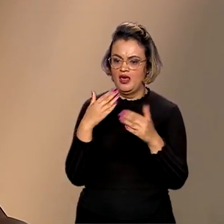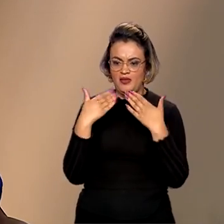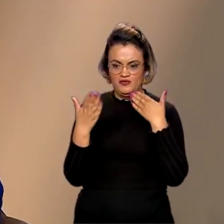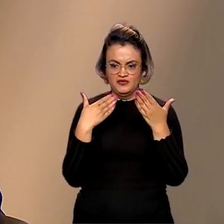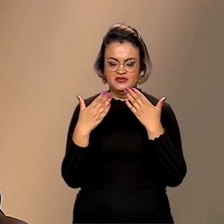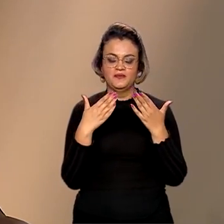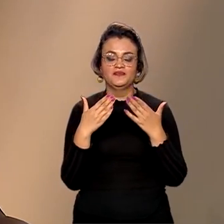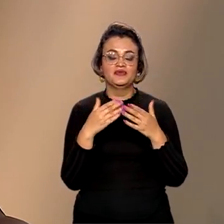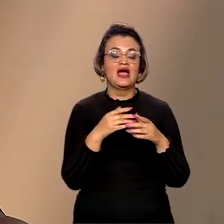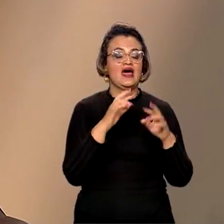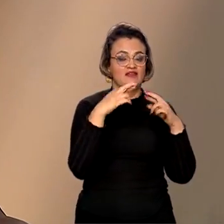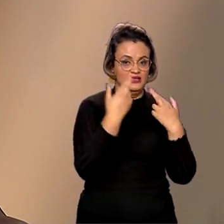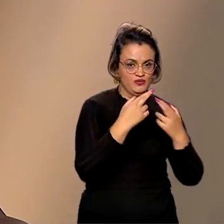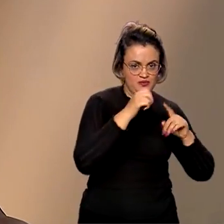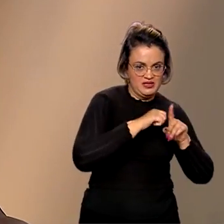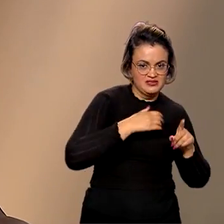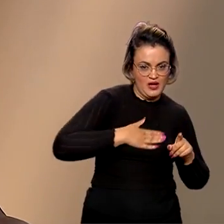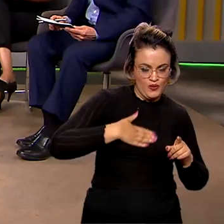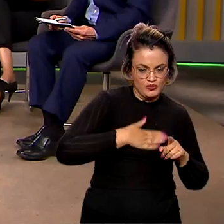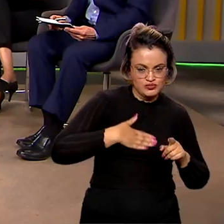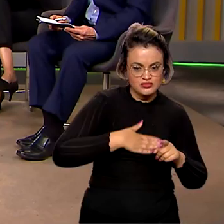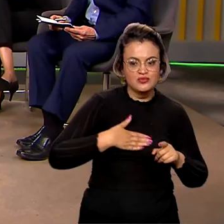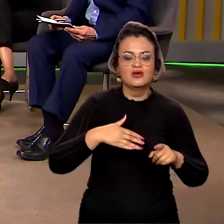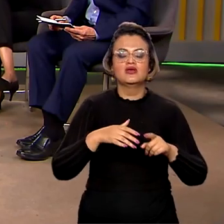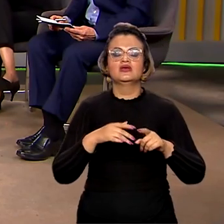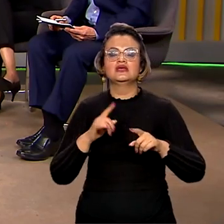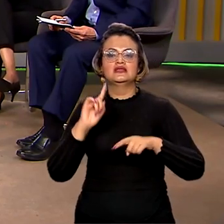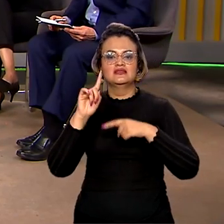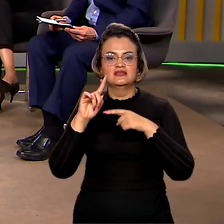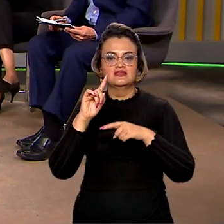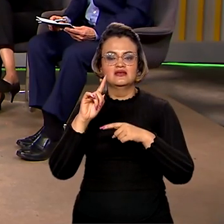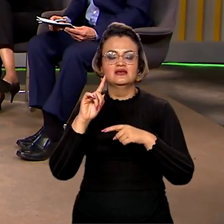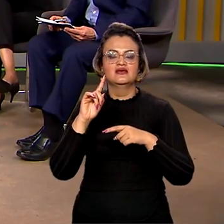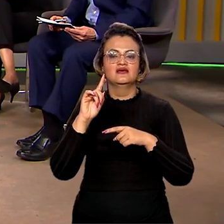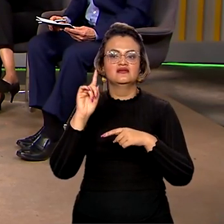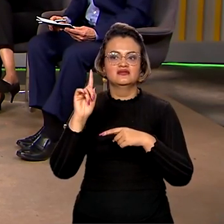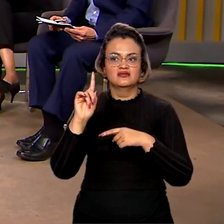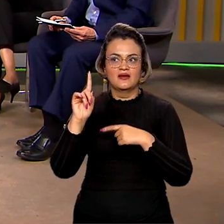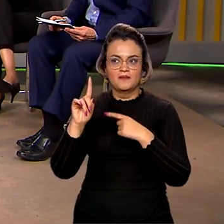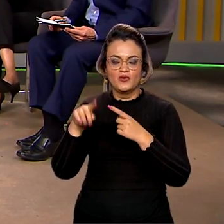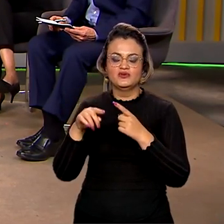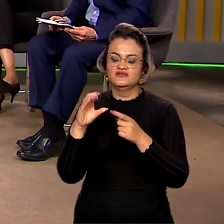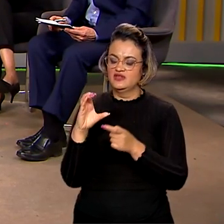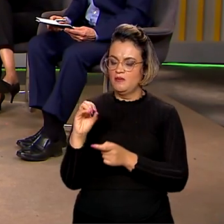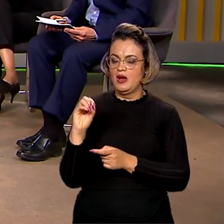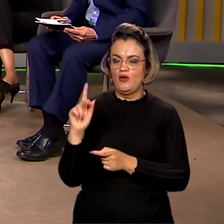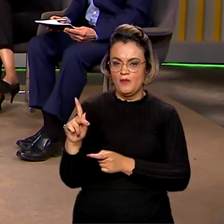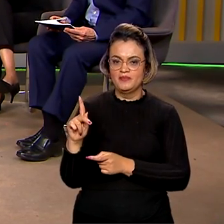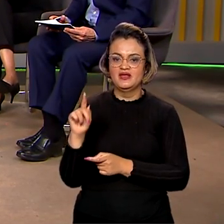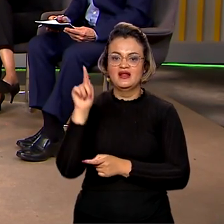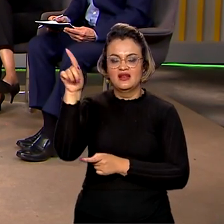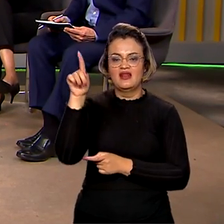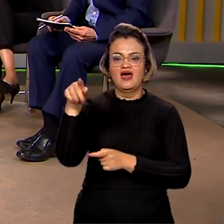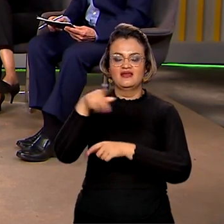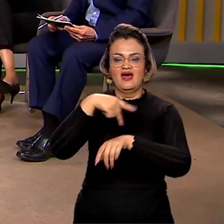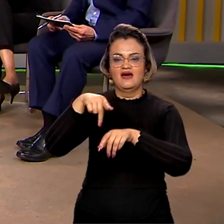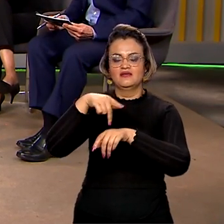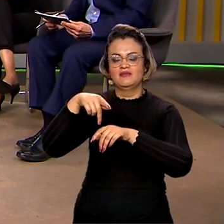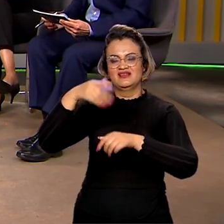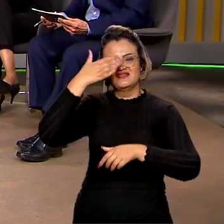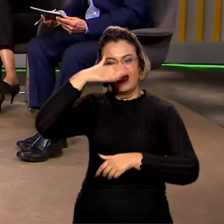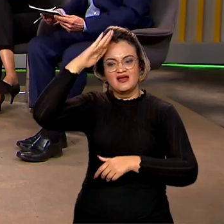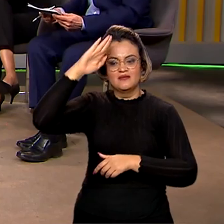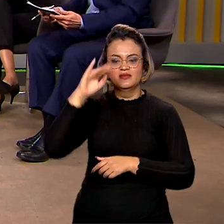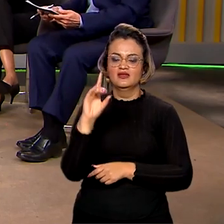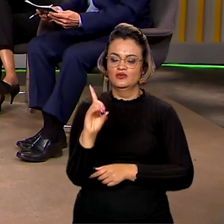a pré-cúpula e a cúpula em Belém, e a COP, que ainda vai acontecer esse ano também, né, nos Emirados Árabes, em